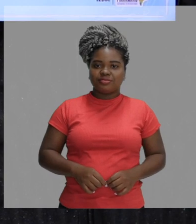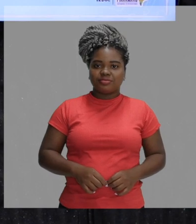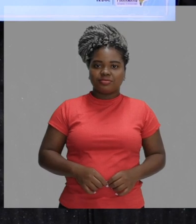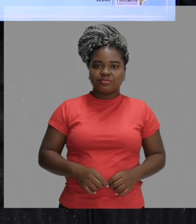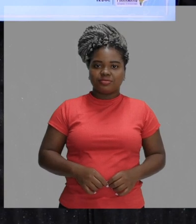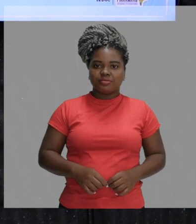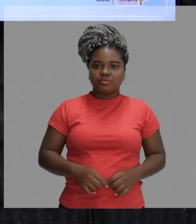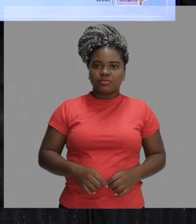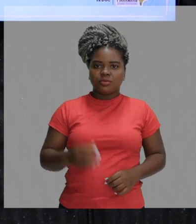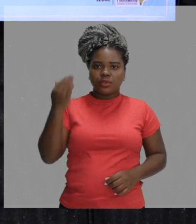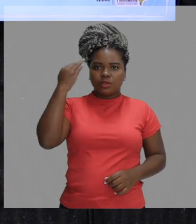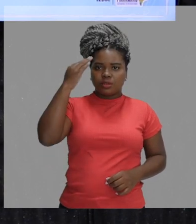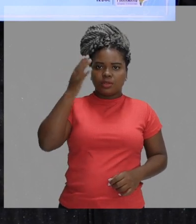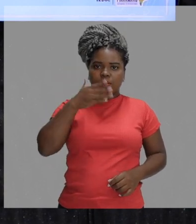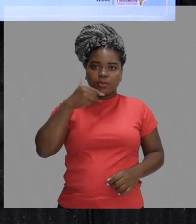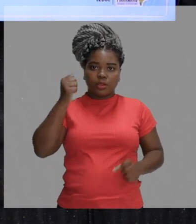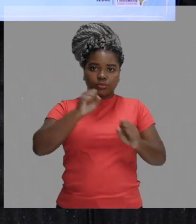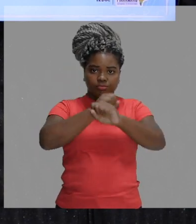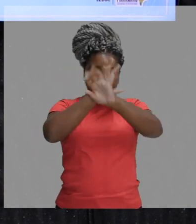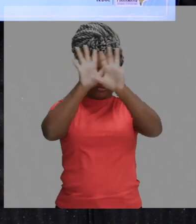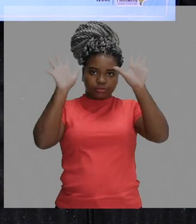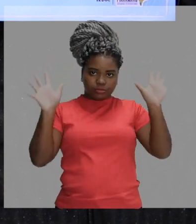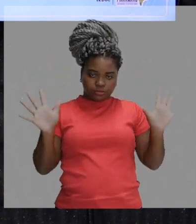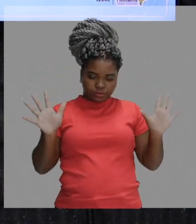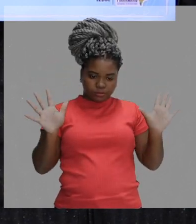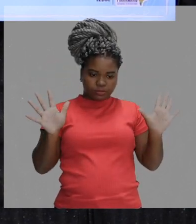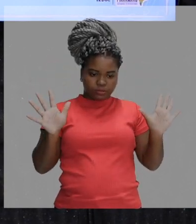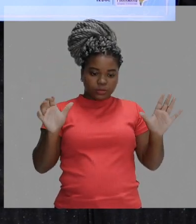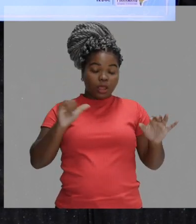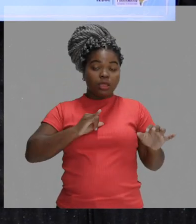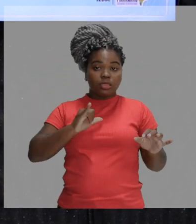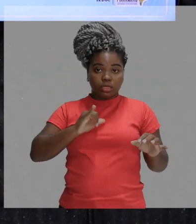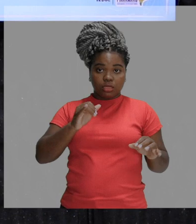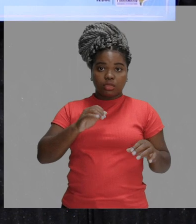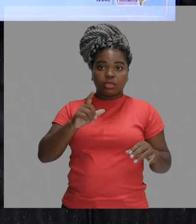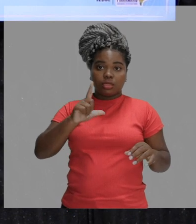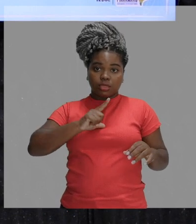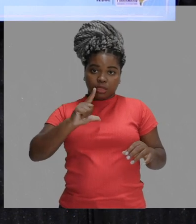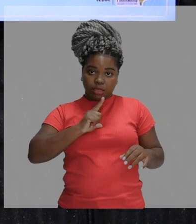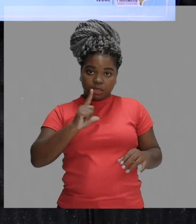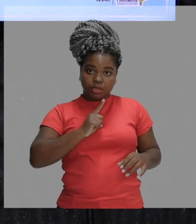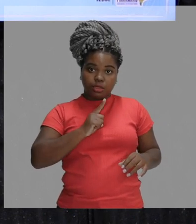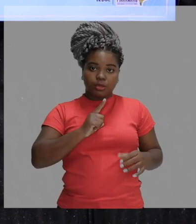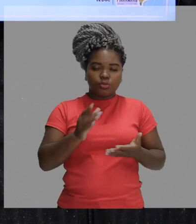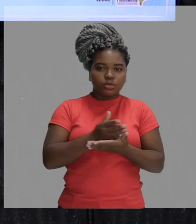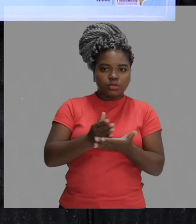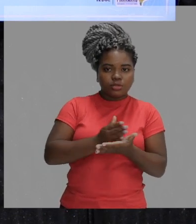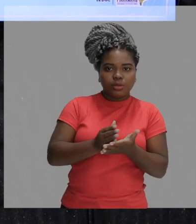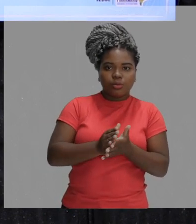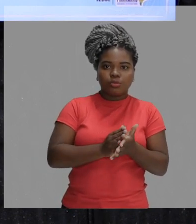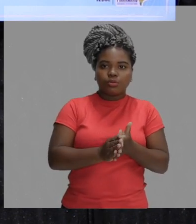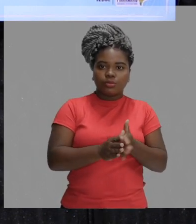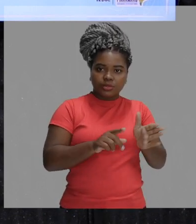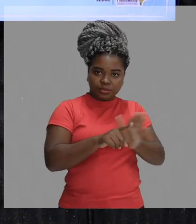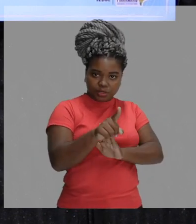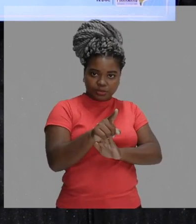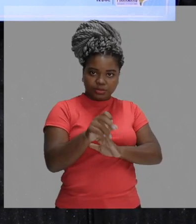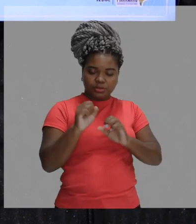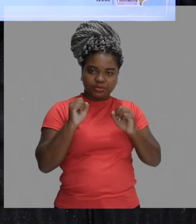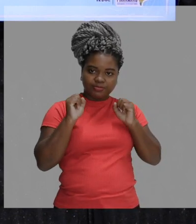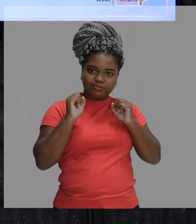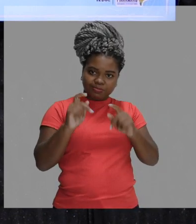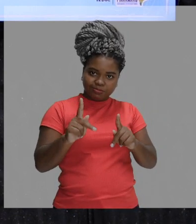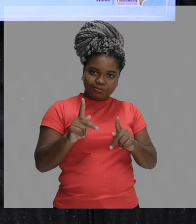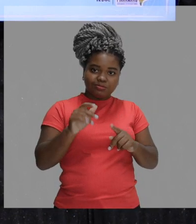Para que a gente trabalhe isso, vamos fazer aqui alguns exercícios, alguns exemplos